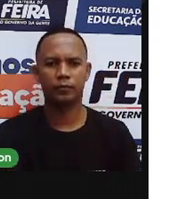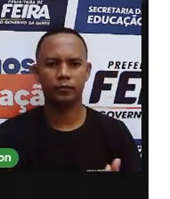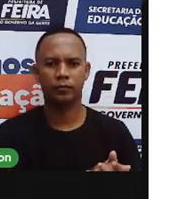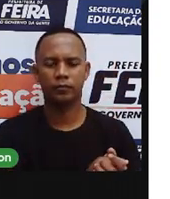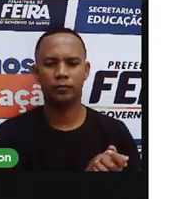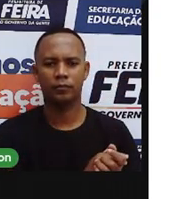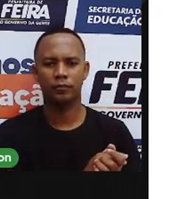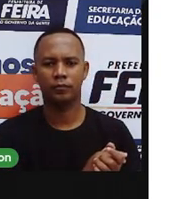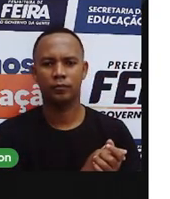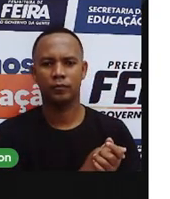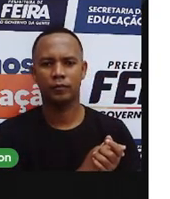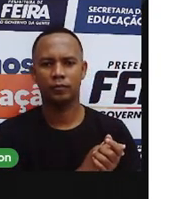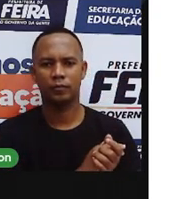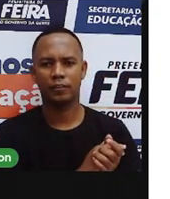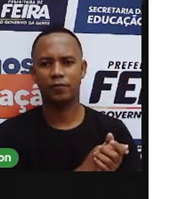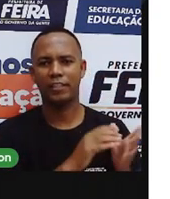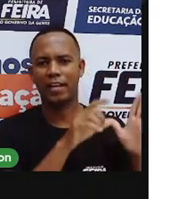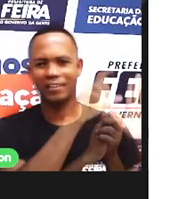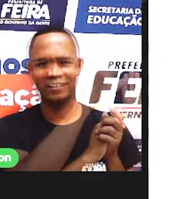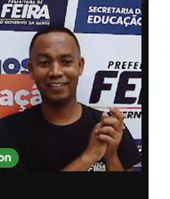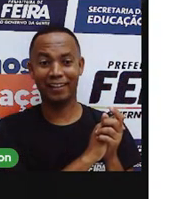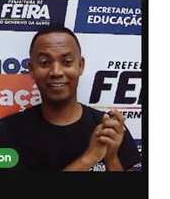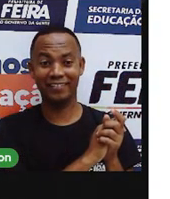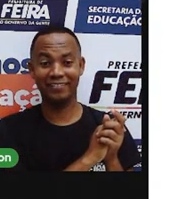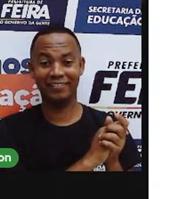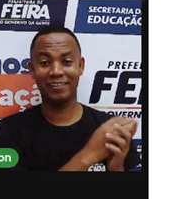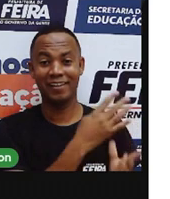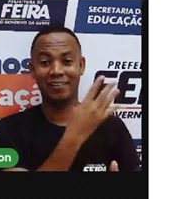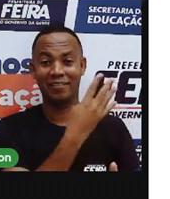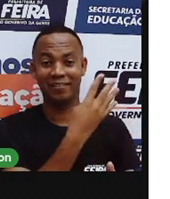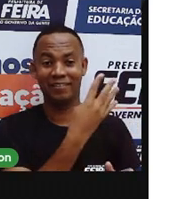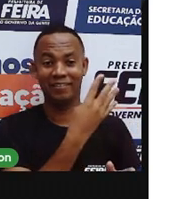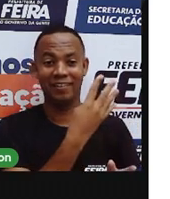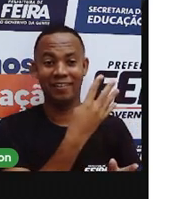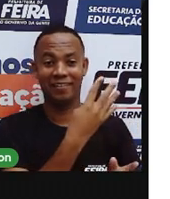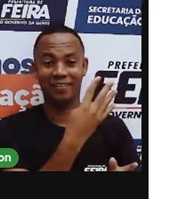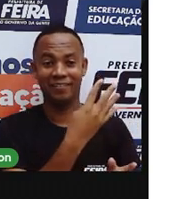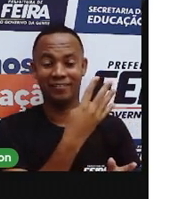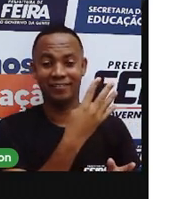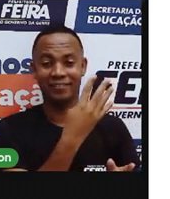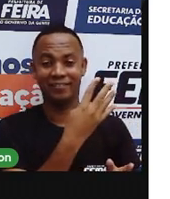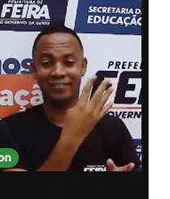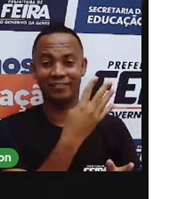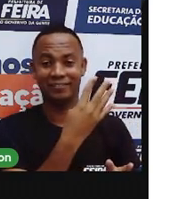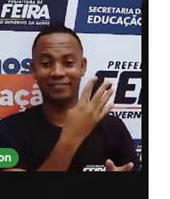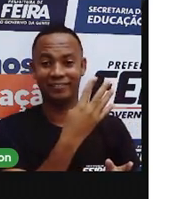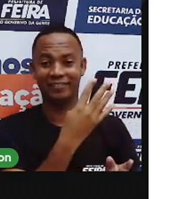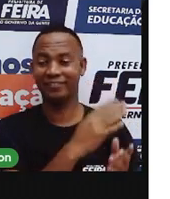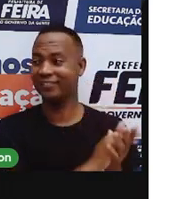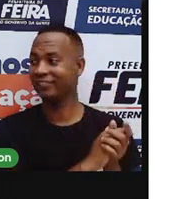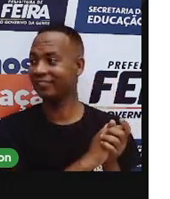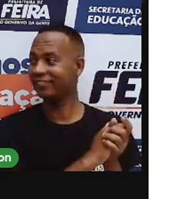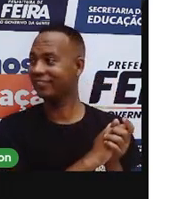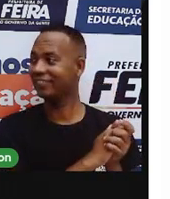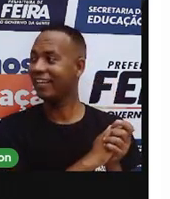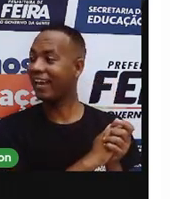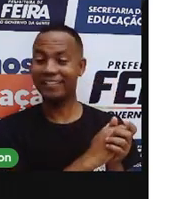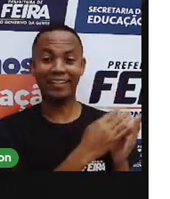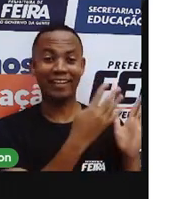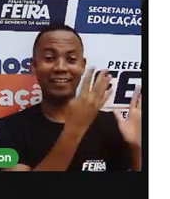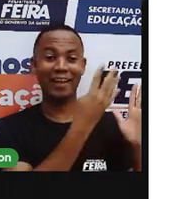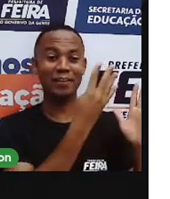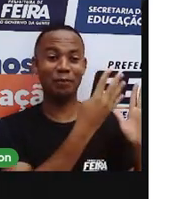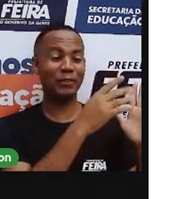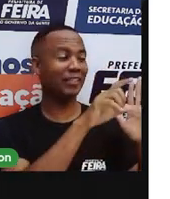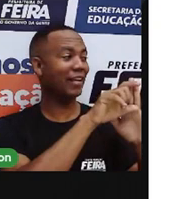Né? Vamos voltar por aqui. Pronto, início. Quatro versos. Ó, Anderson tá reclamando, porque eu disse que eu vou dar a resposta pra vocês.